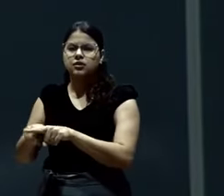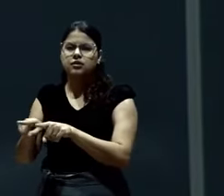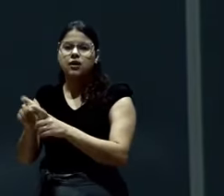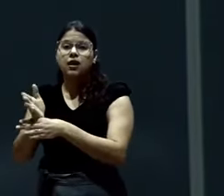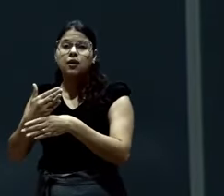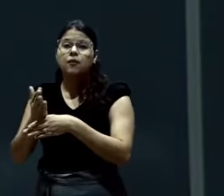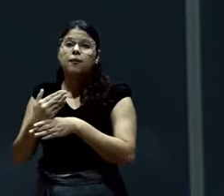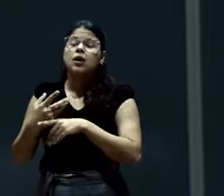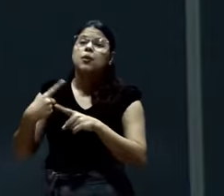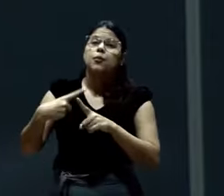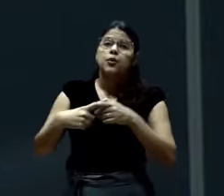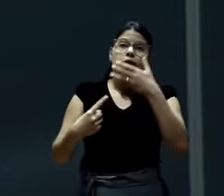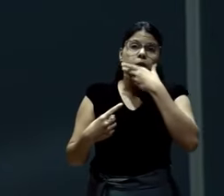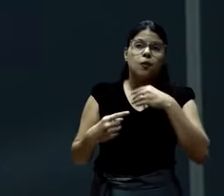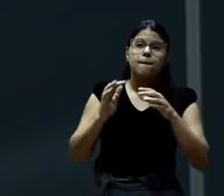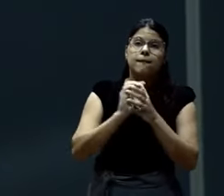o pai influencia e muito.